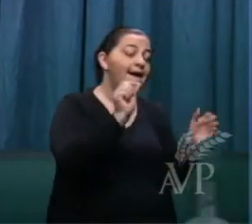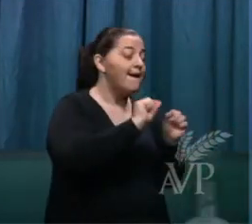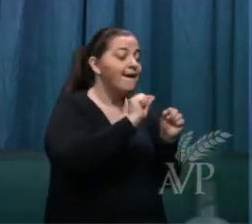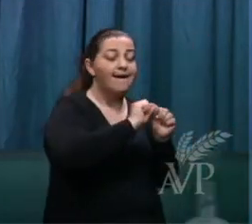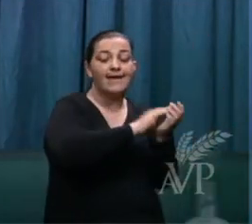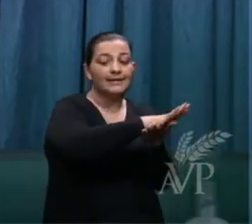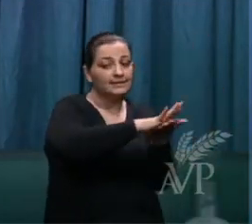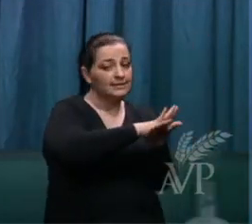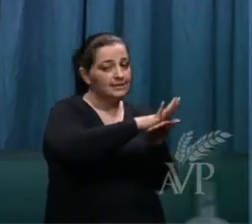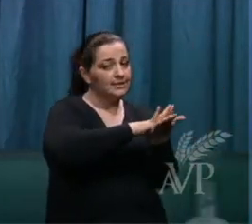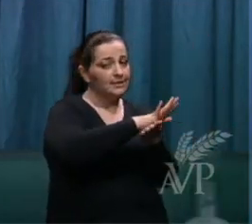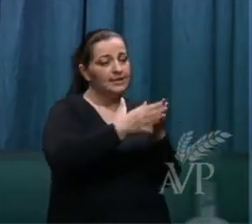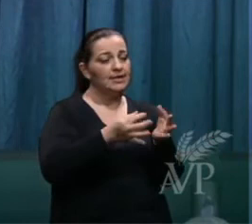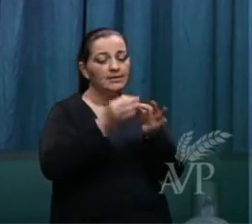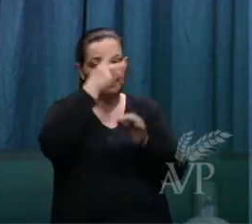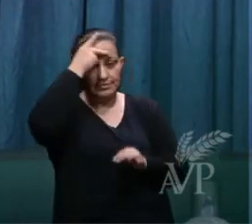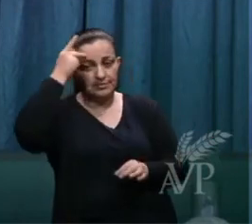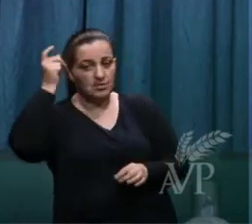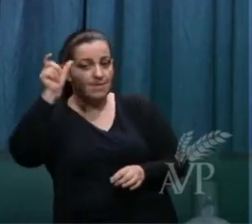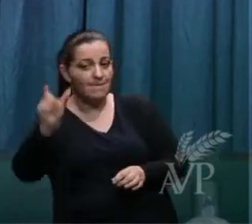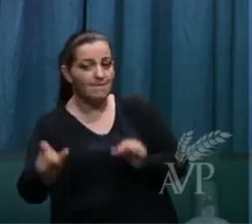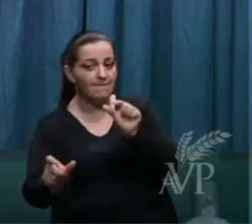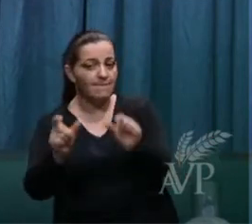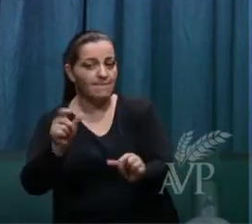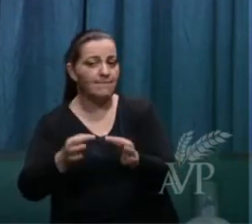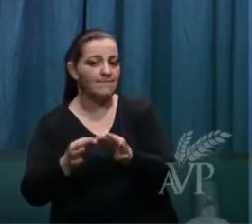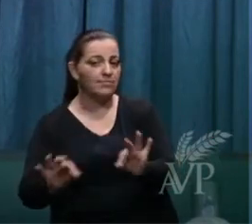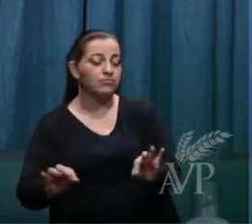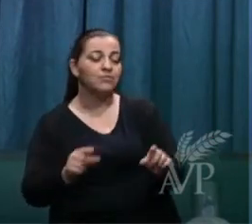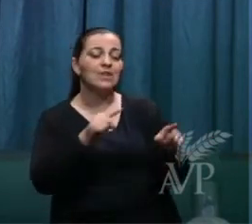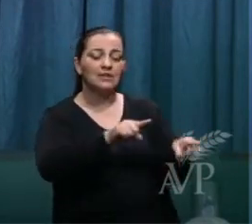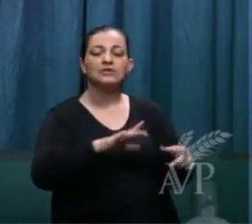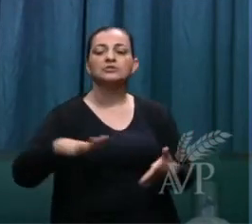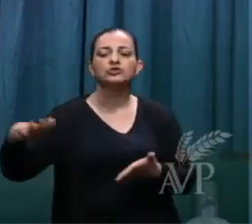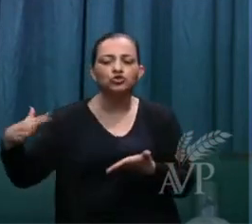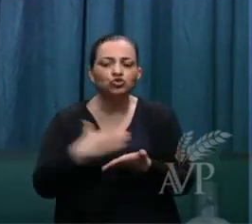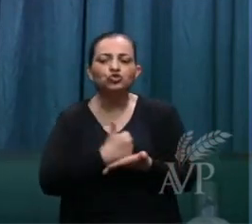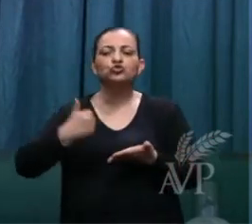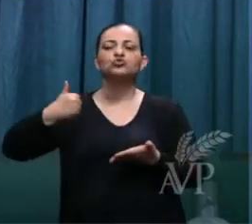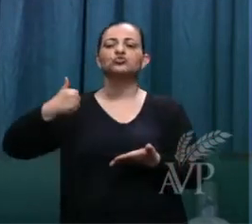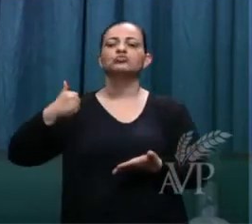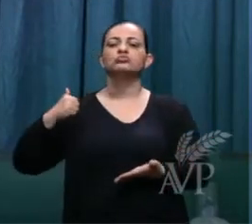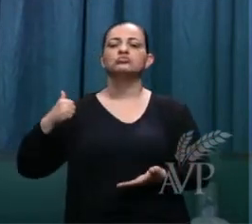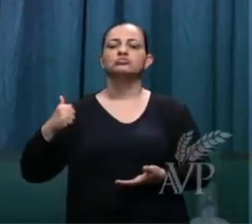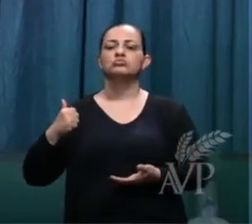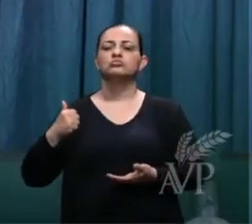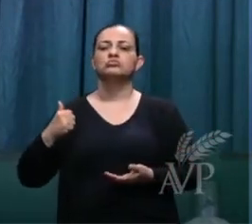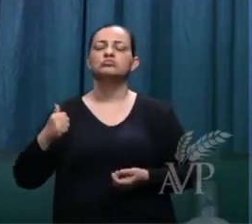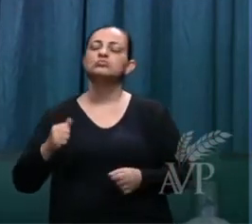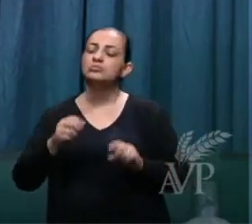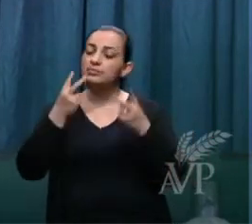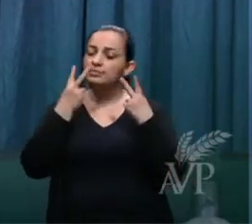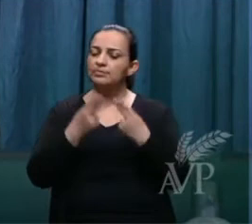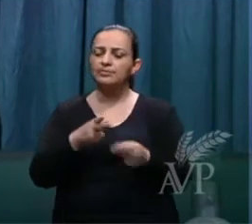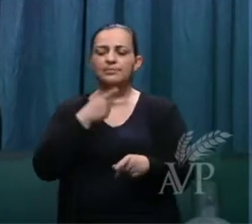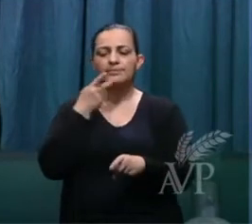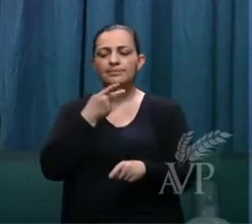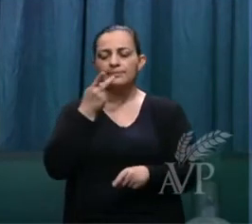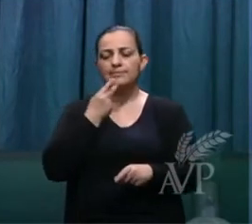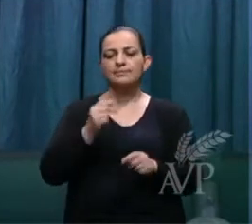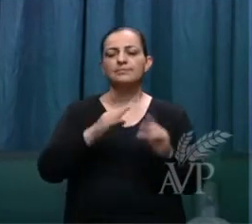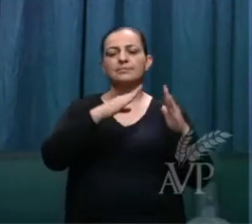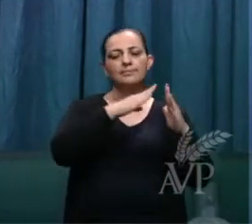mim não fizeste ali serão salvos é como dizemos a